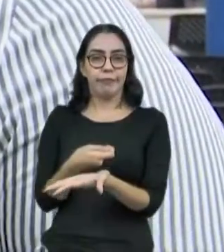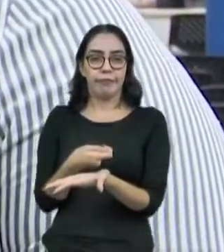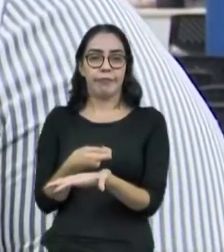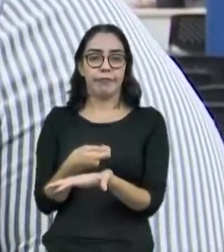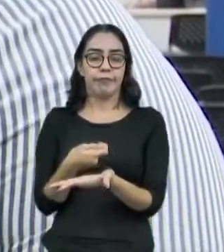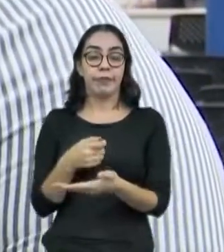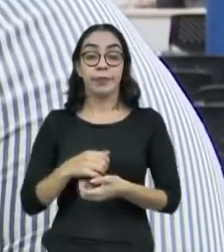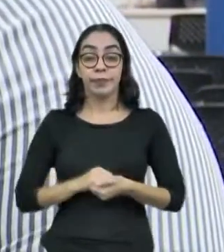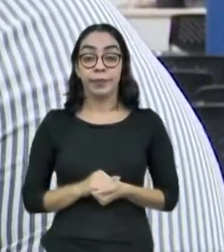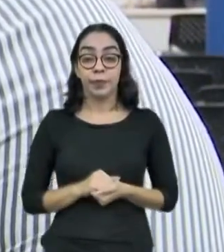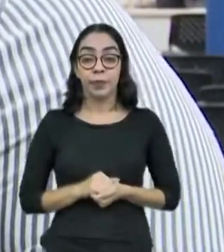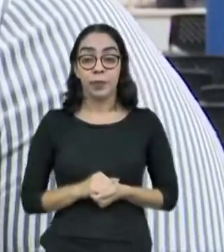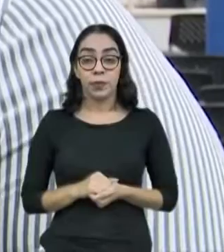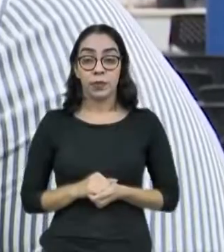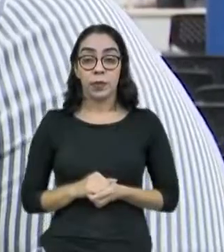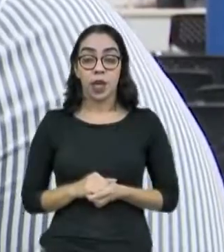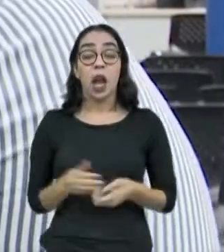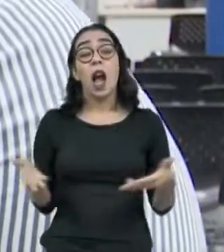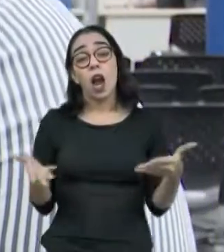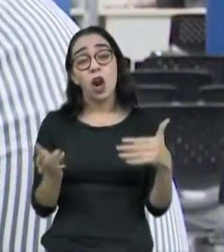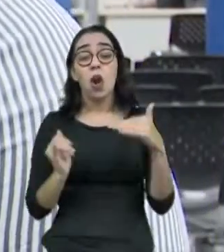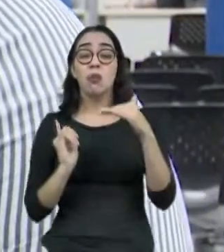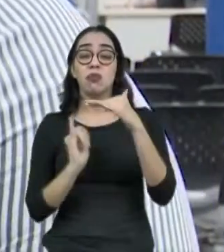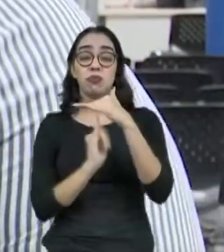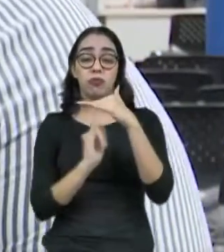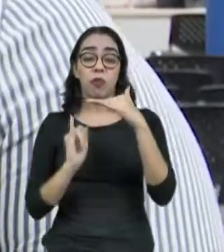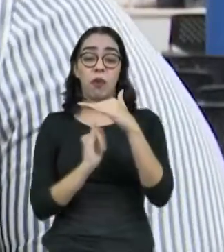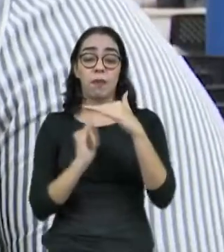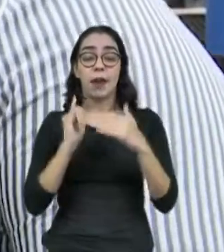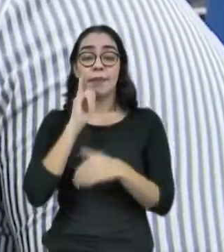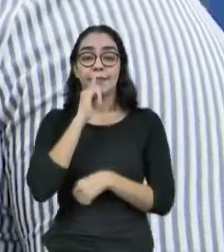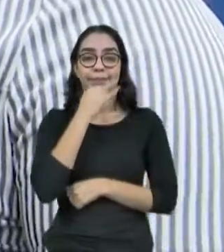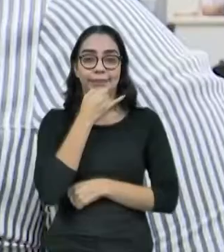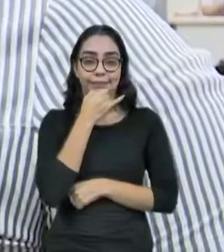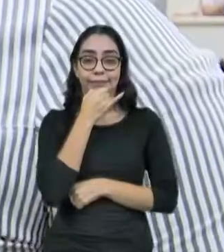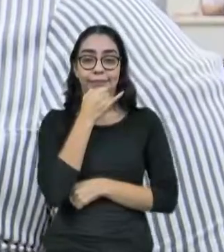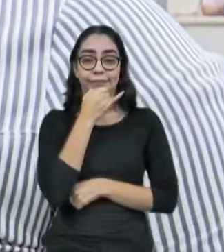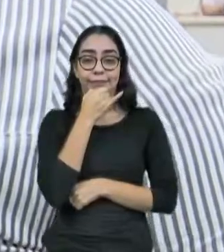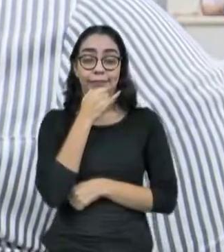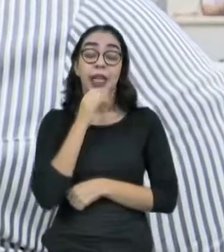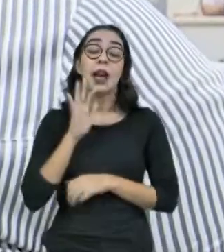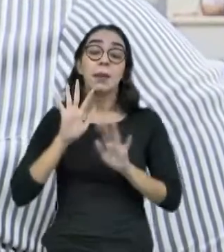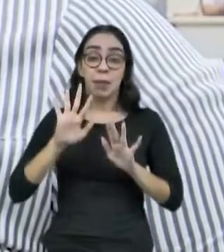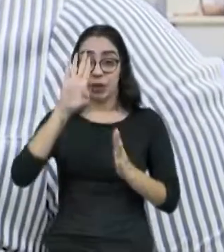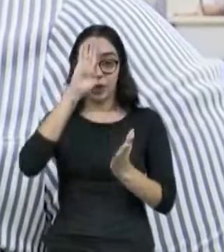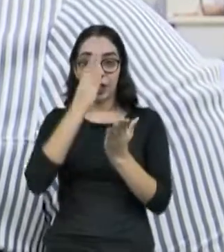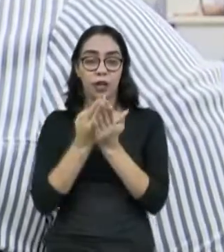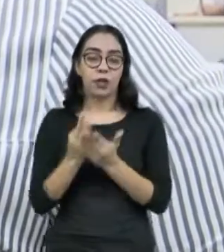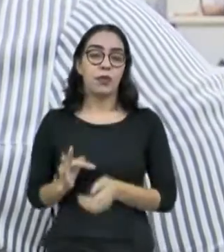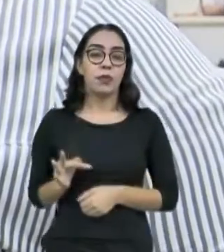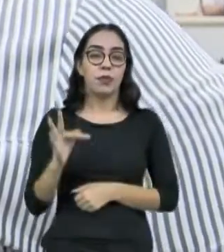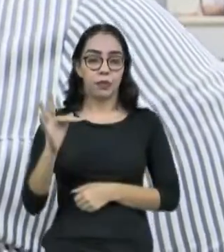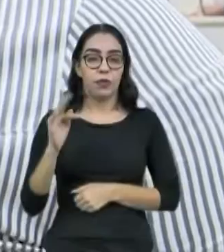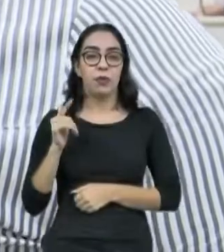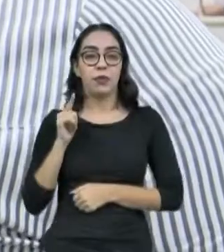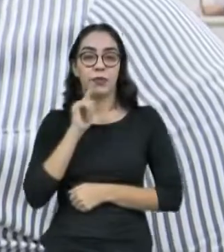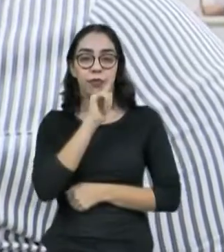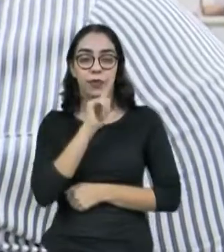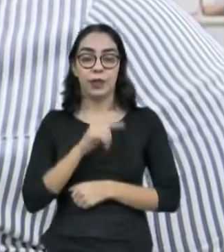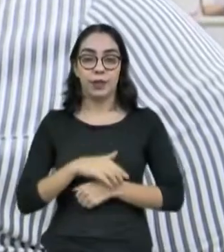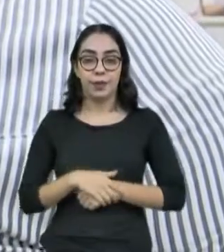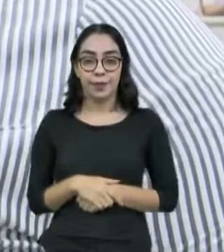Então, só na informalidade? Só na informalidade, infelizmente. Mas um dia dá certo. Hoje em dia a gente opta muito por